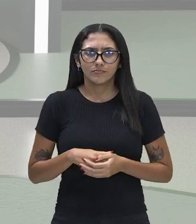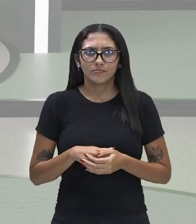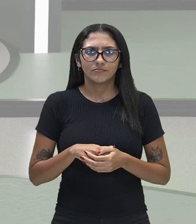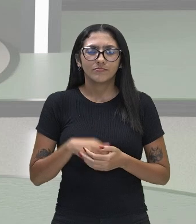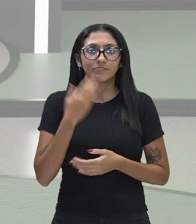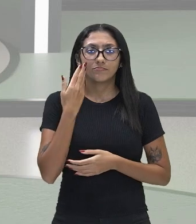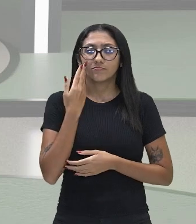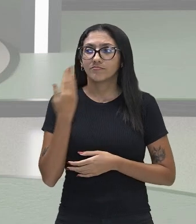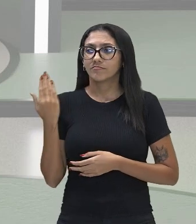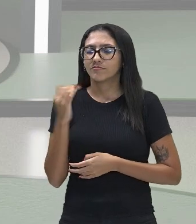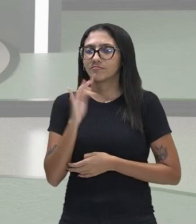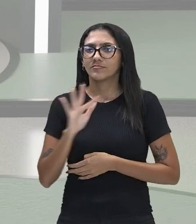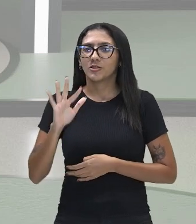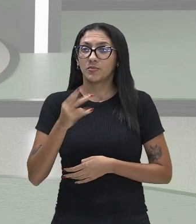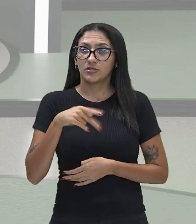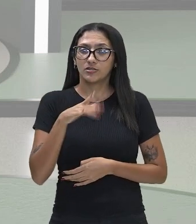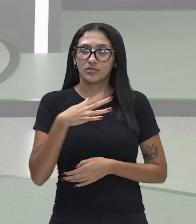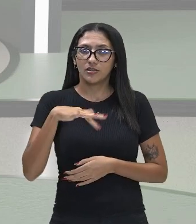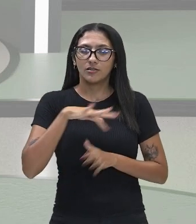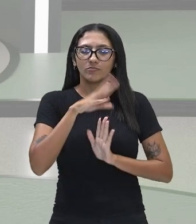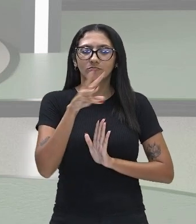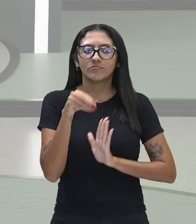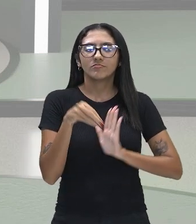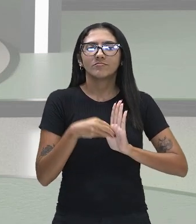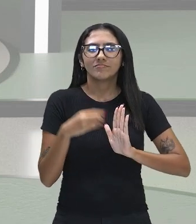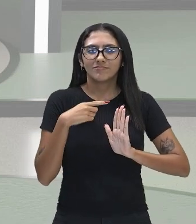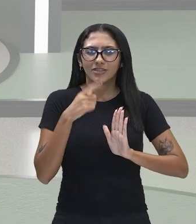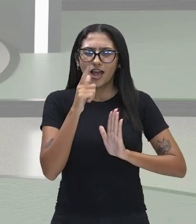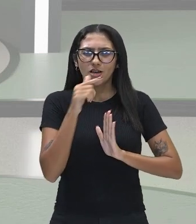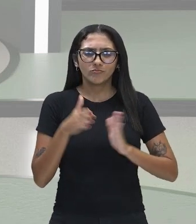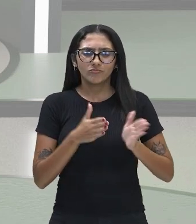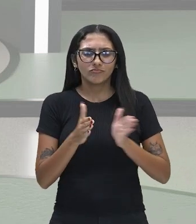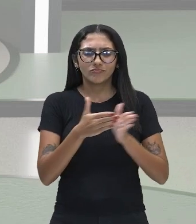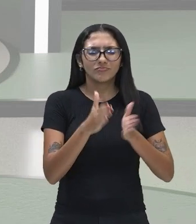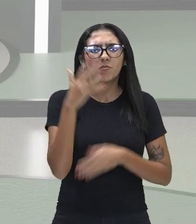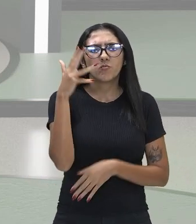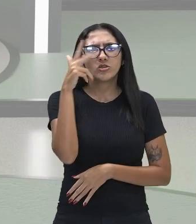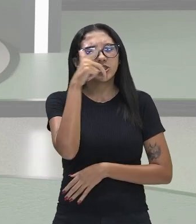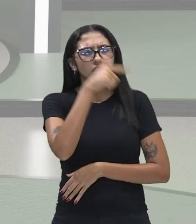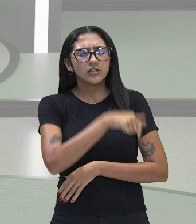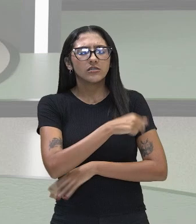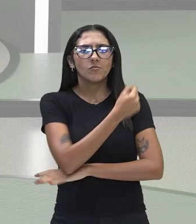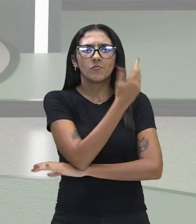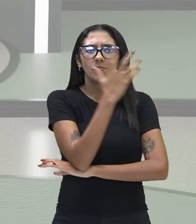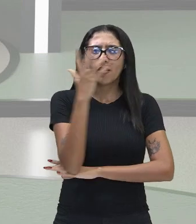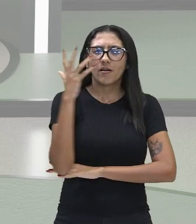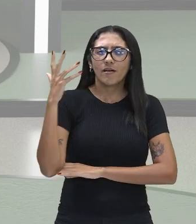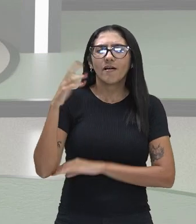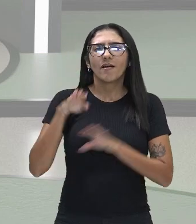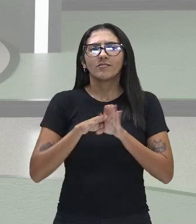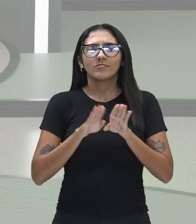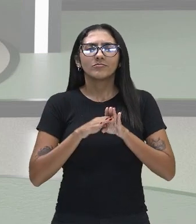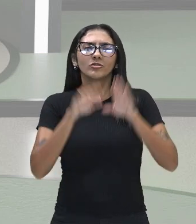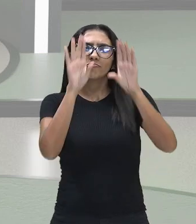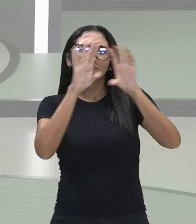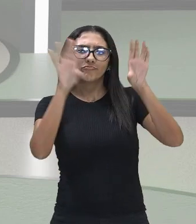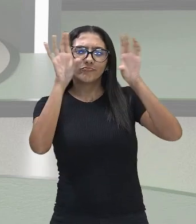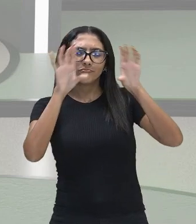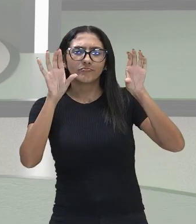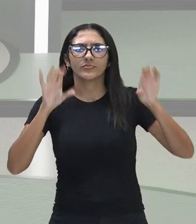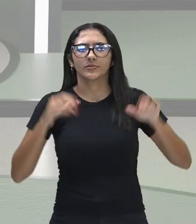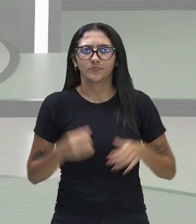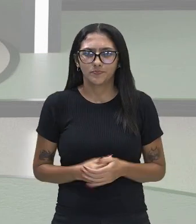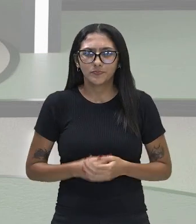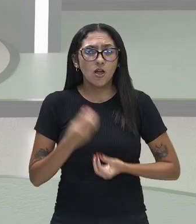da região amazônica, tem um grande rio aí bem bonito, com floresta, o céu ao fundo, mas como que a gente consegue